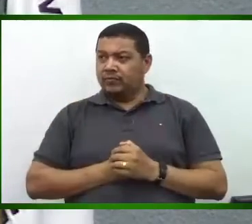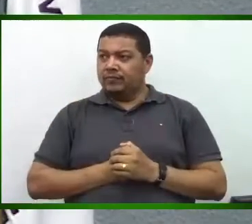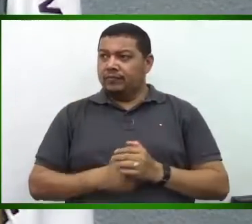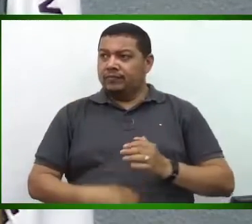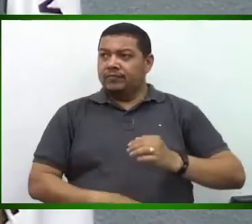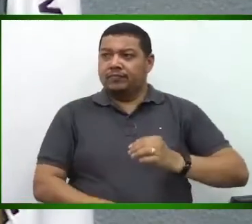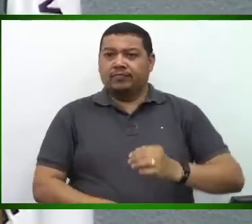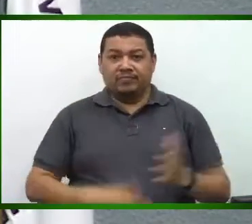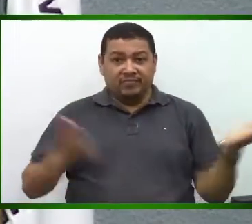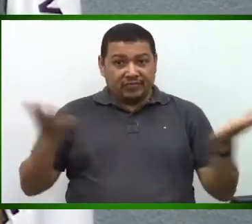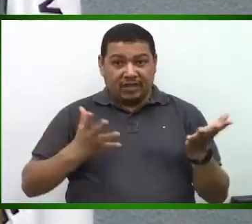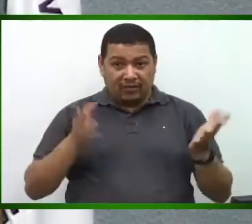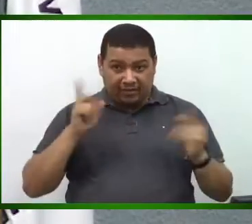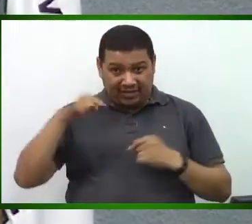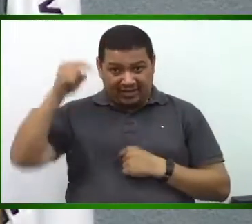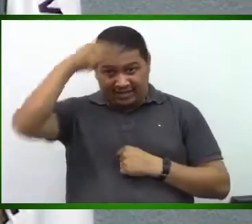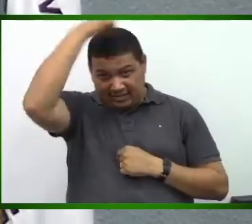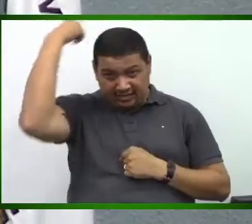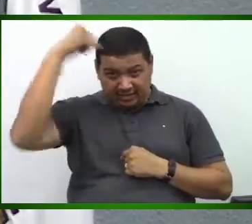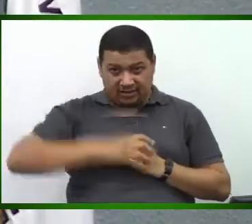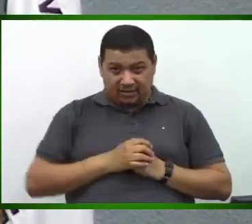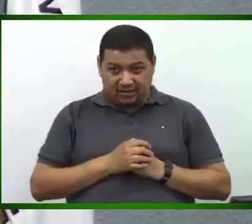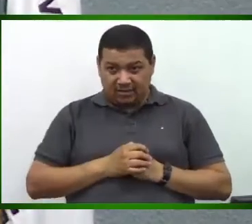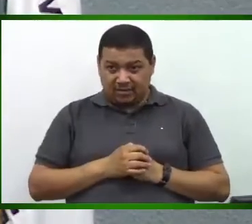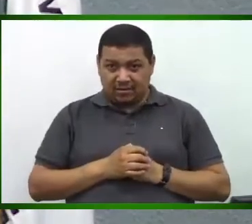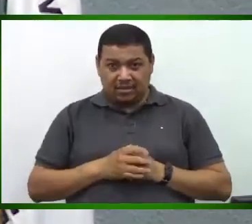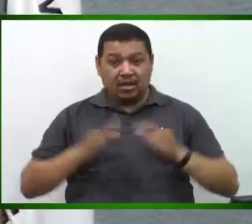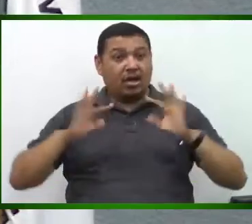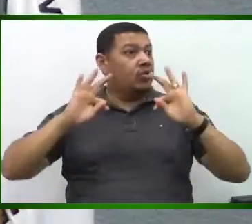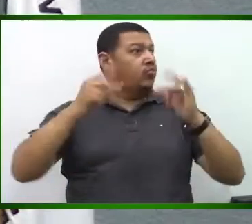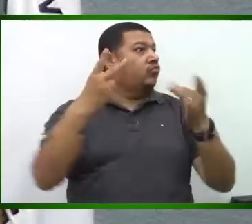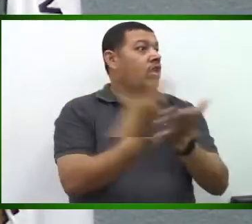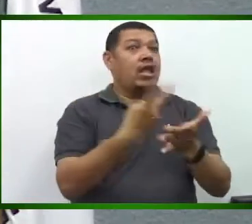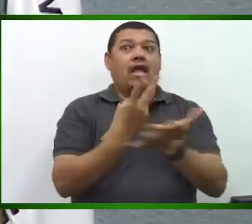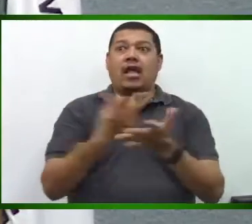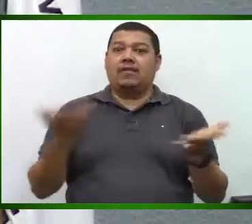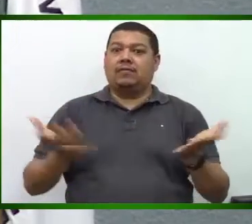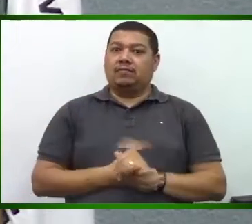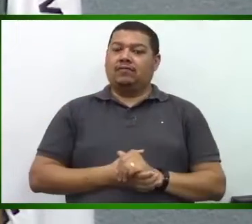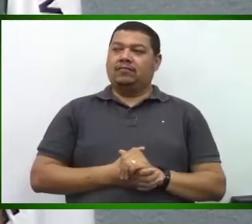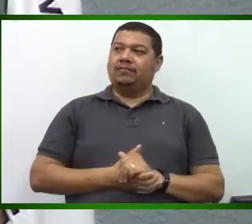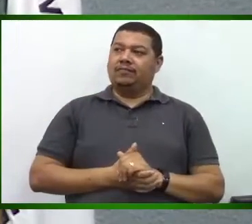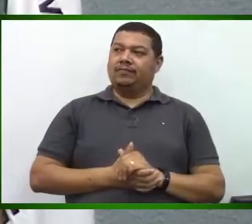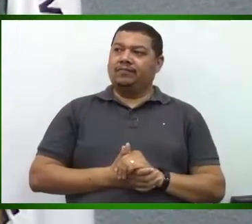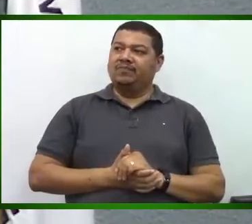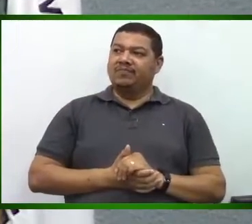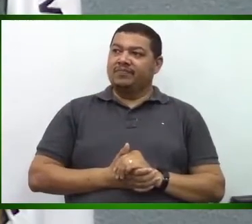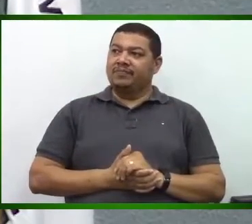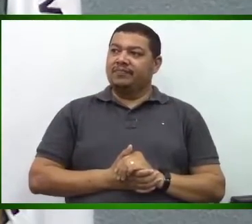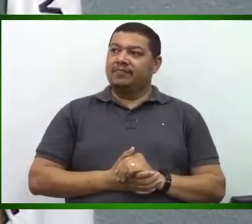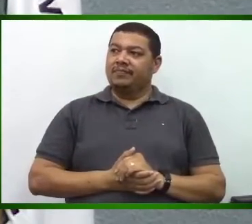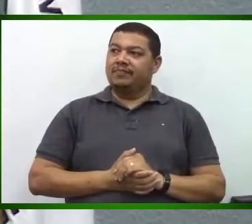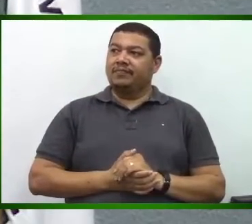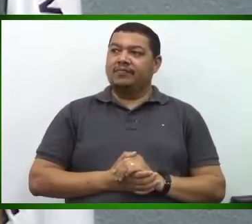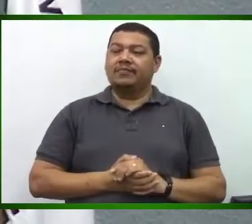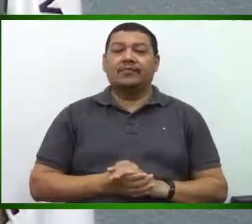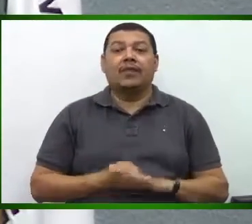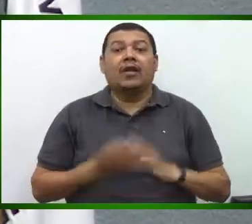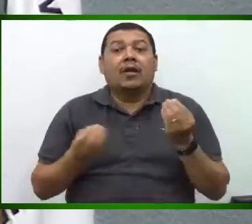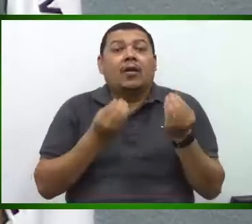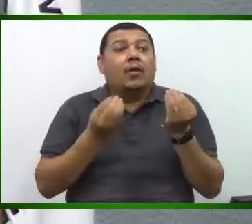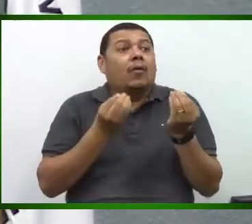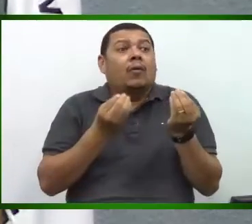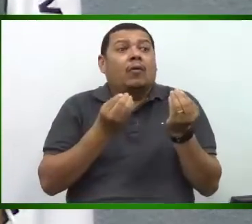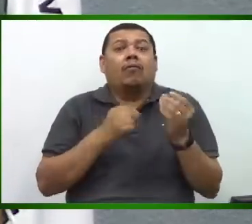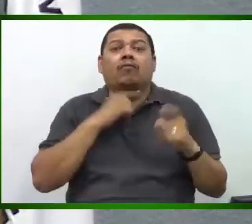Agora é santo. Agora está tudo errado. Isso é que não dá para a gente